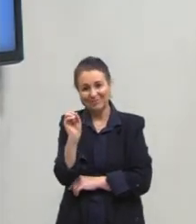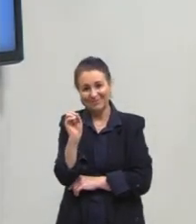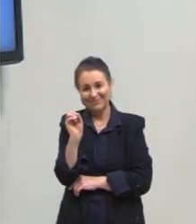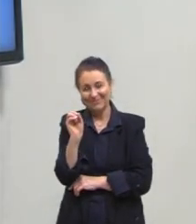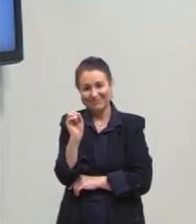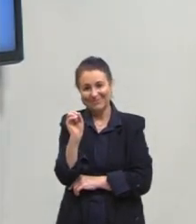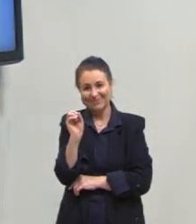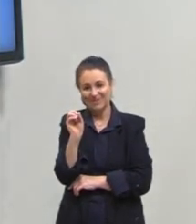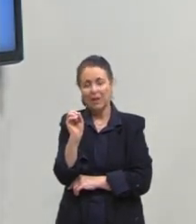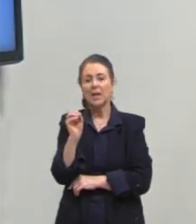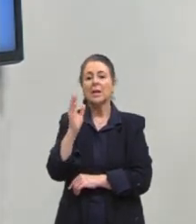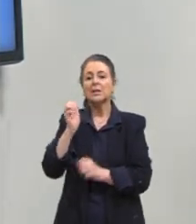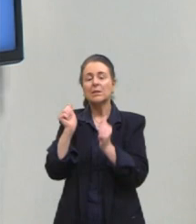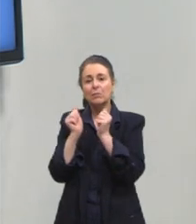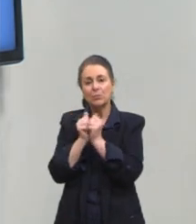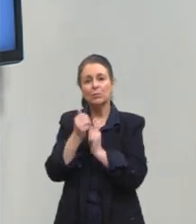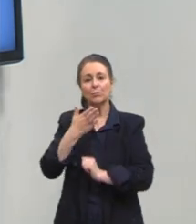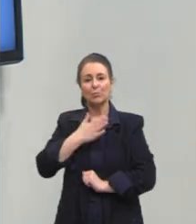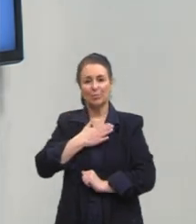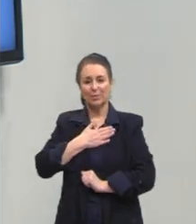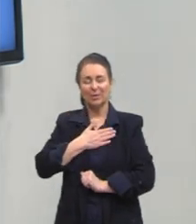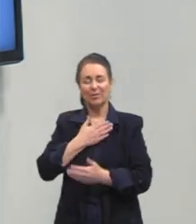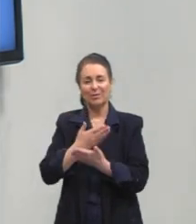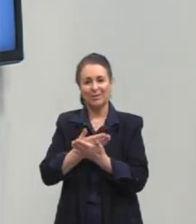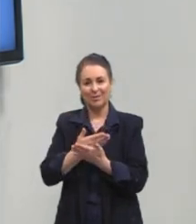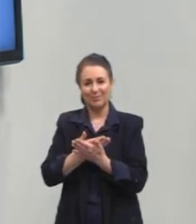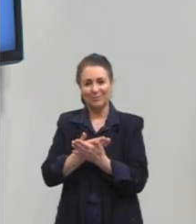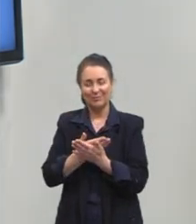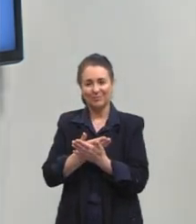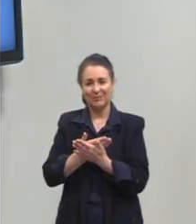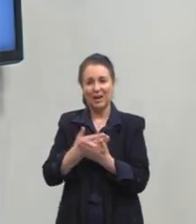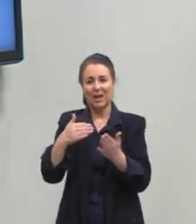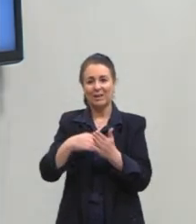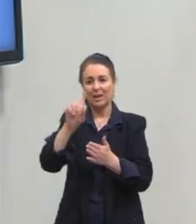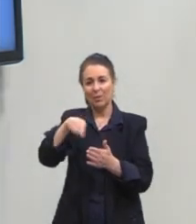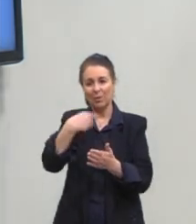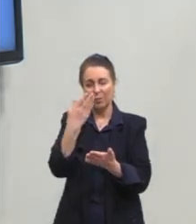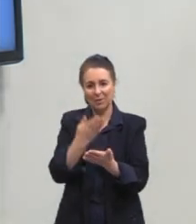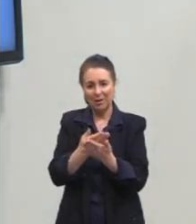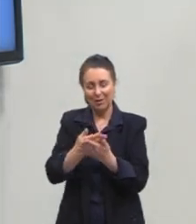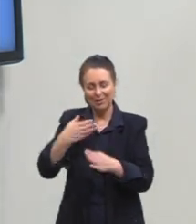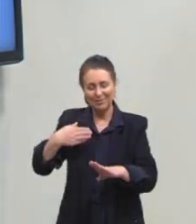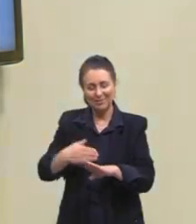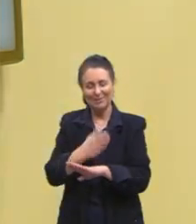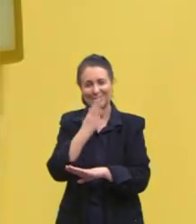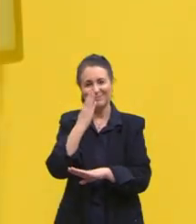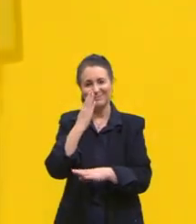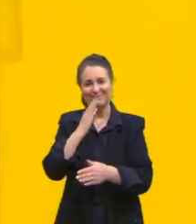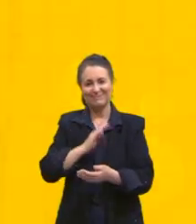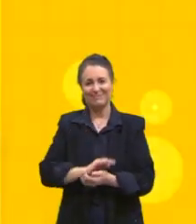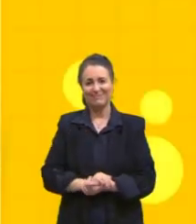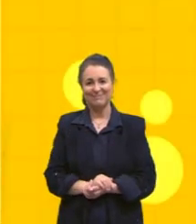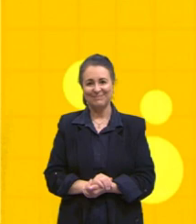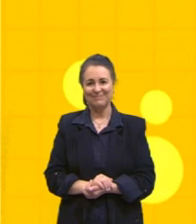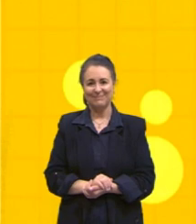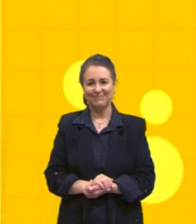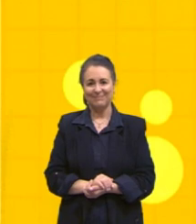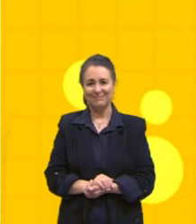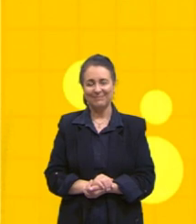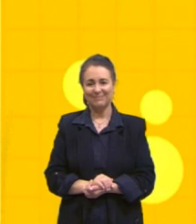esteve comigo em todas essas aulas. Certo, pessoal? Então até a próxima aula e partiu passar! Tchau,